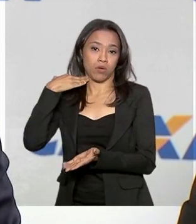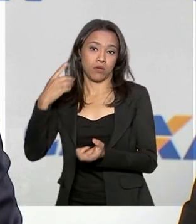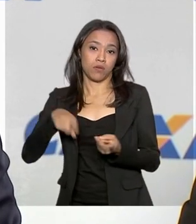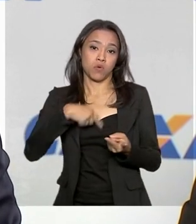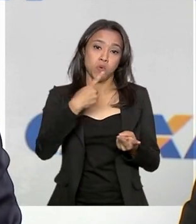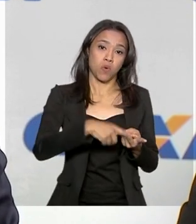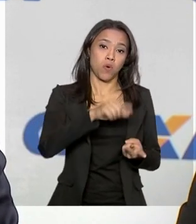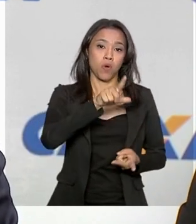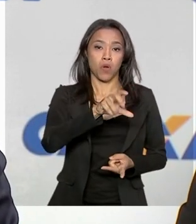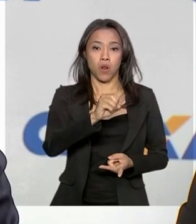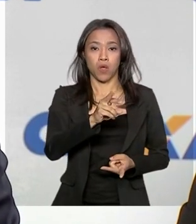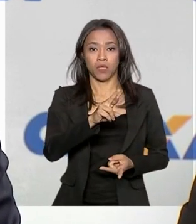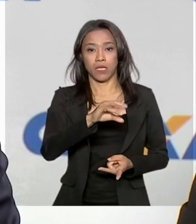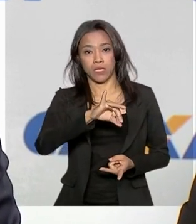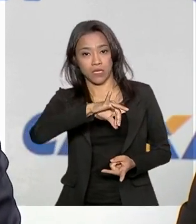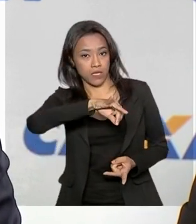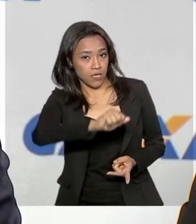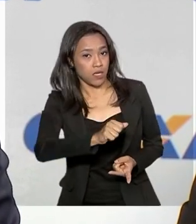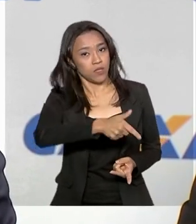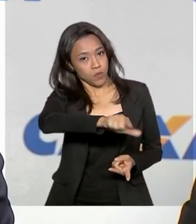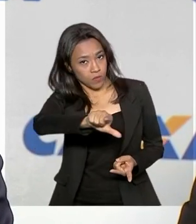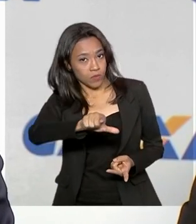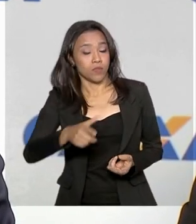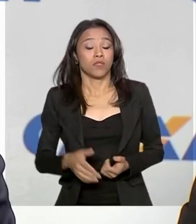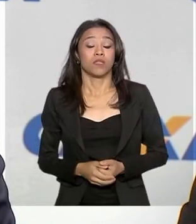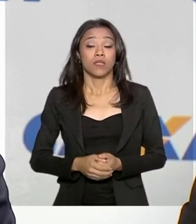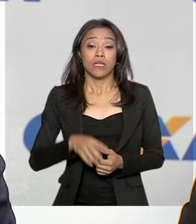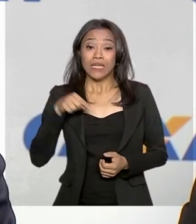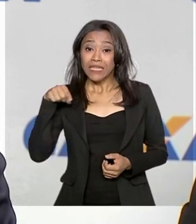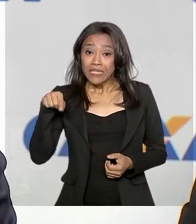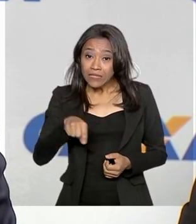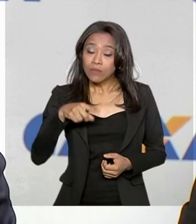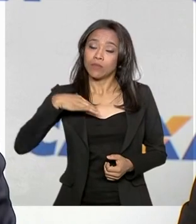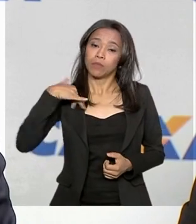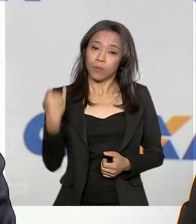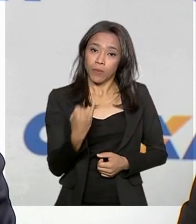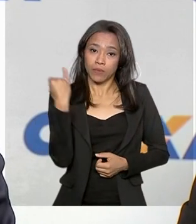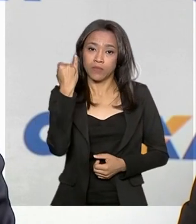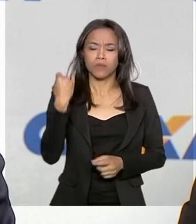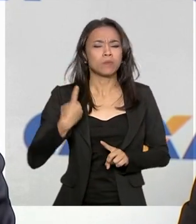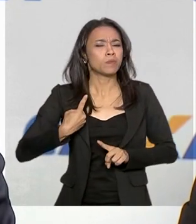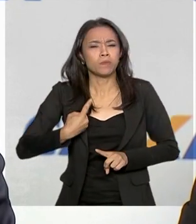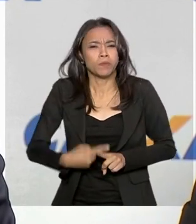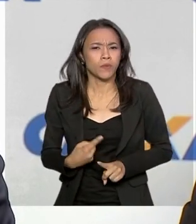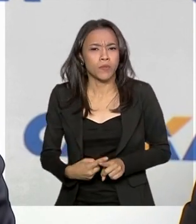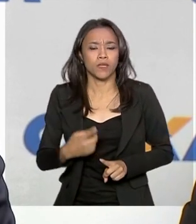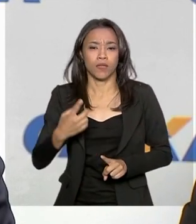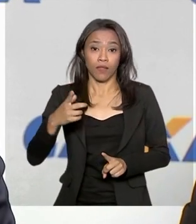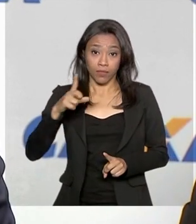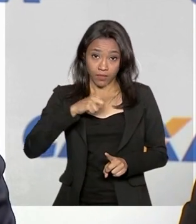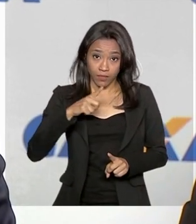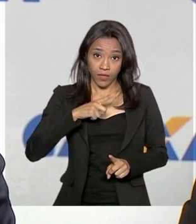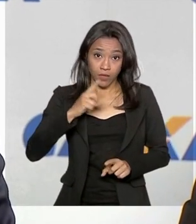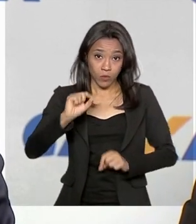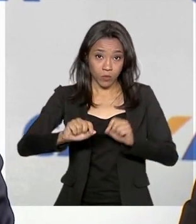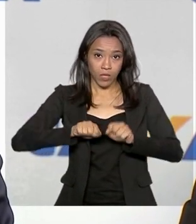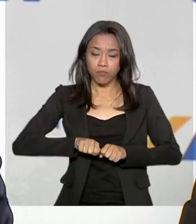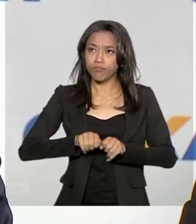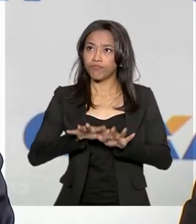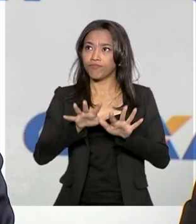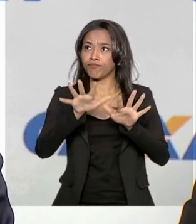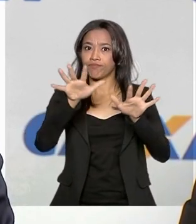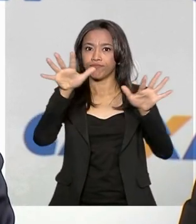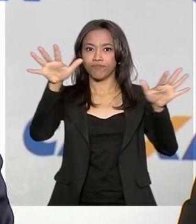exclusivos, seja por lotéricos. A relevância disso é que nós temos a capilaridade para